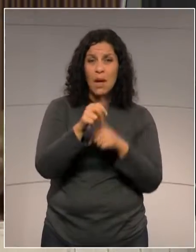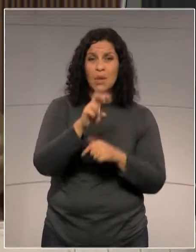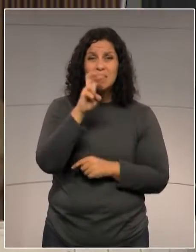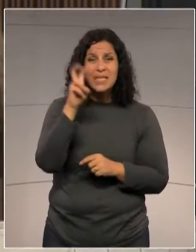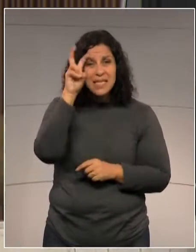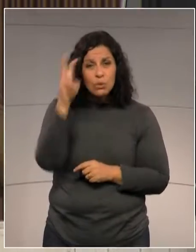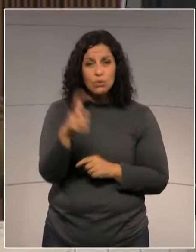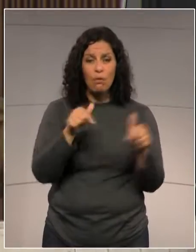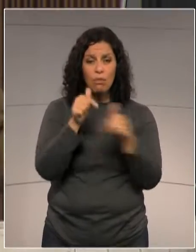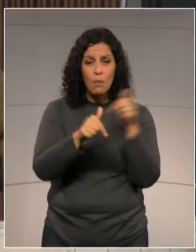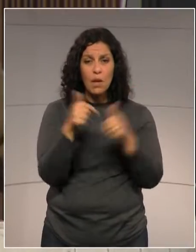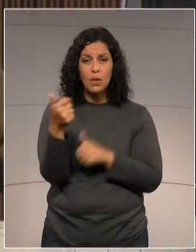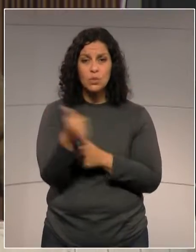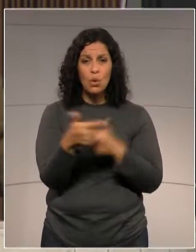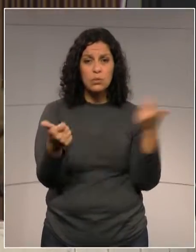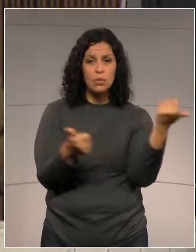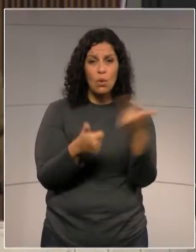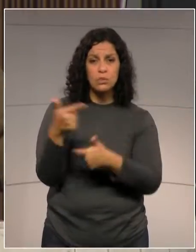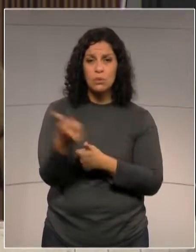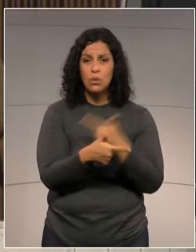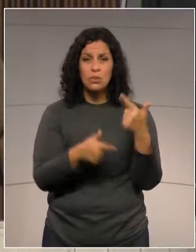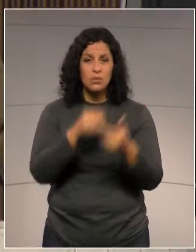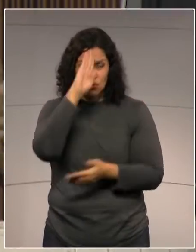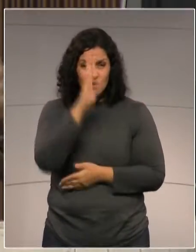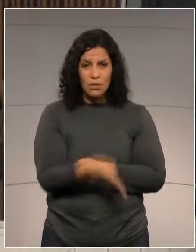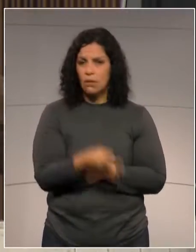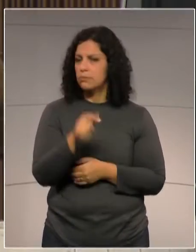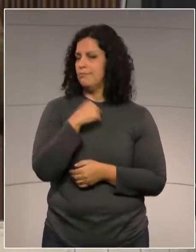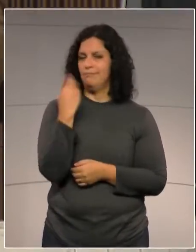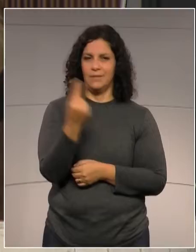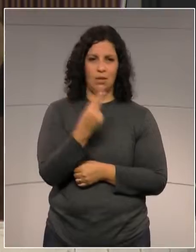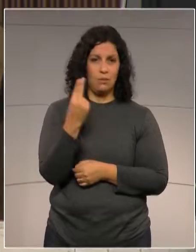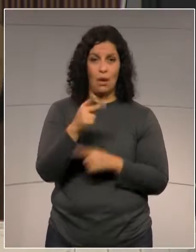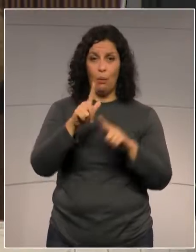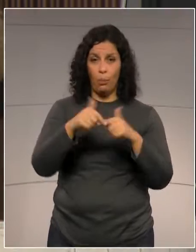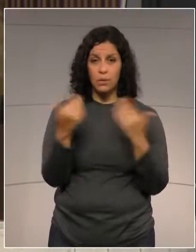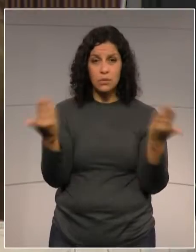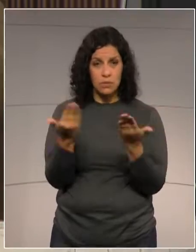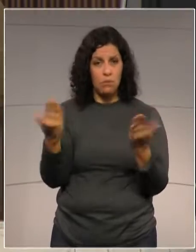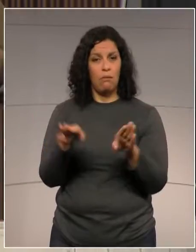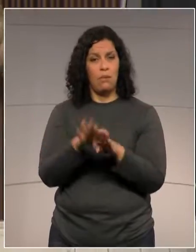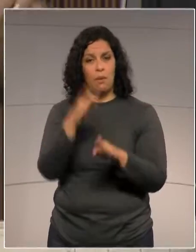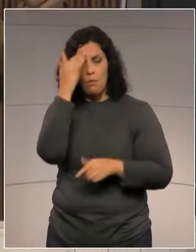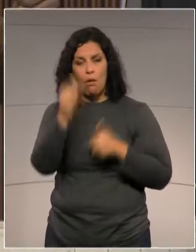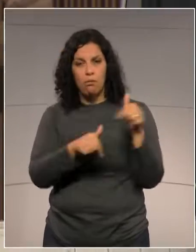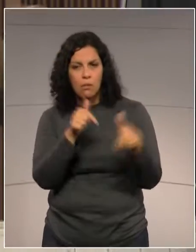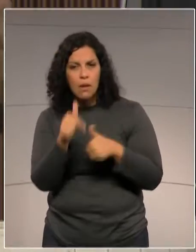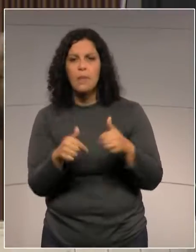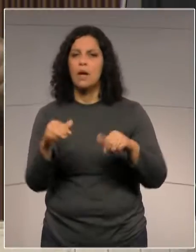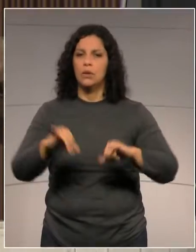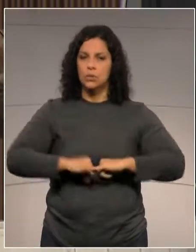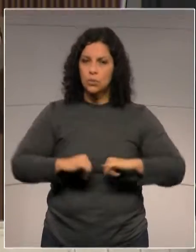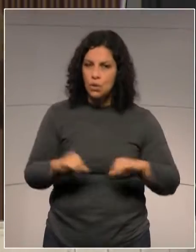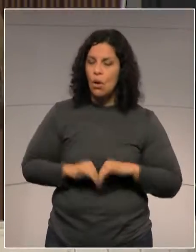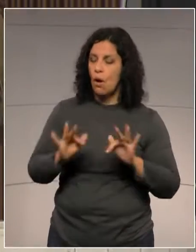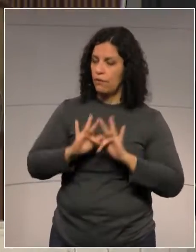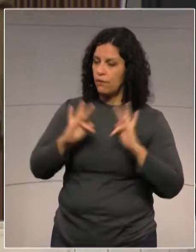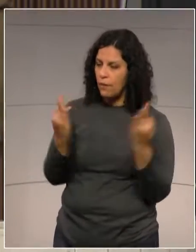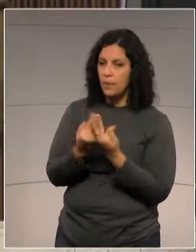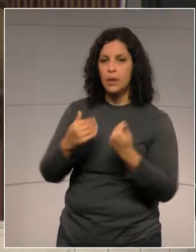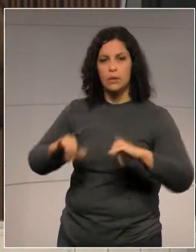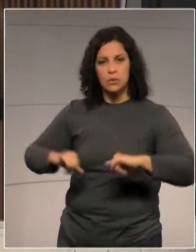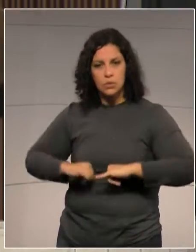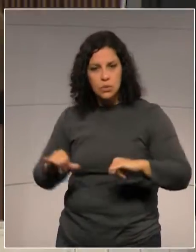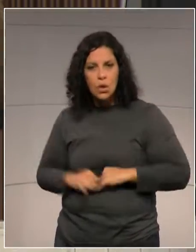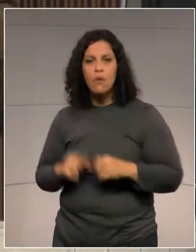cinco dias de 12 horas. E aí sofre o profissional, servidor, sofre a família, sofre a